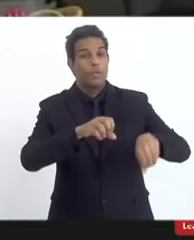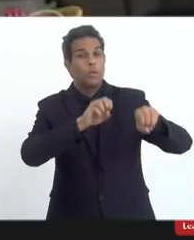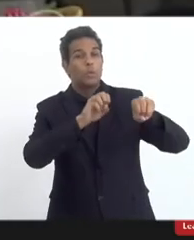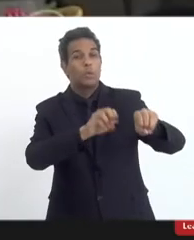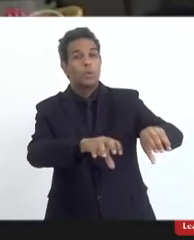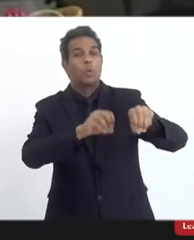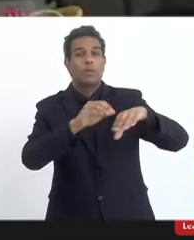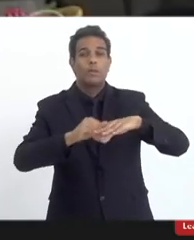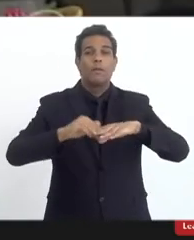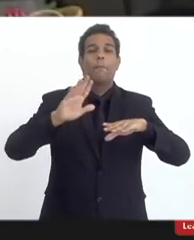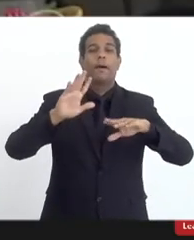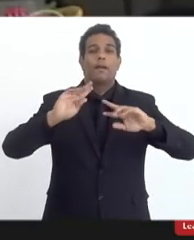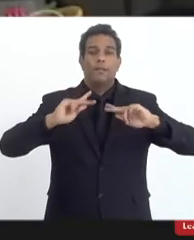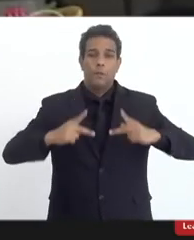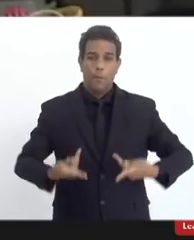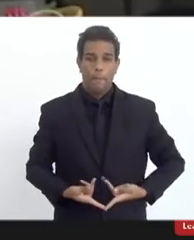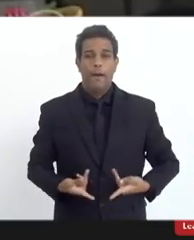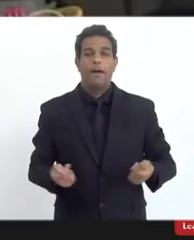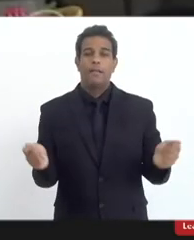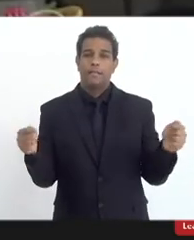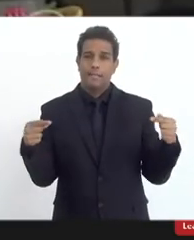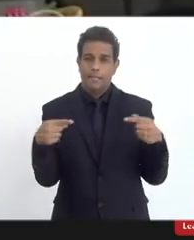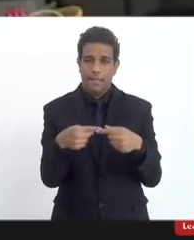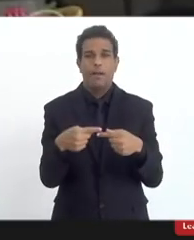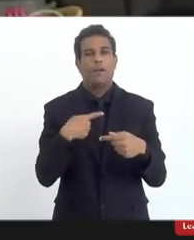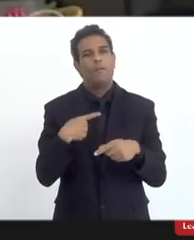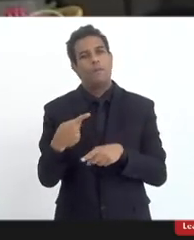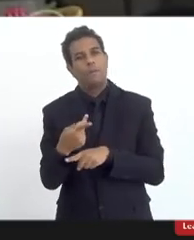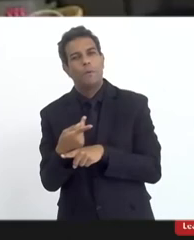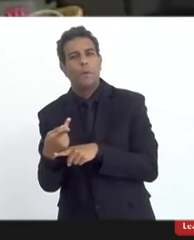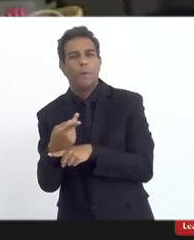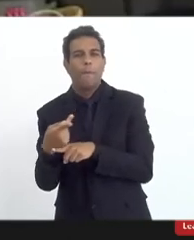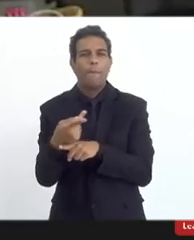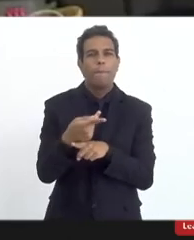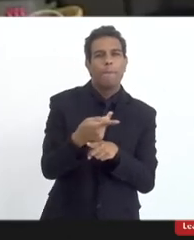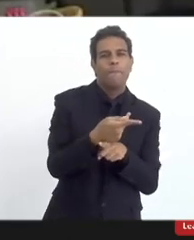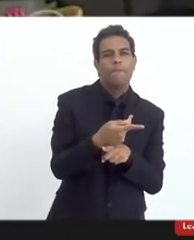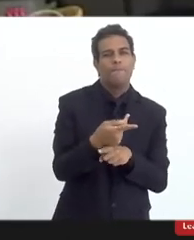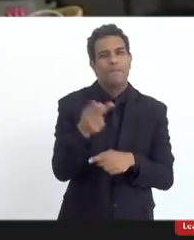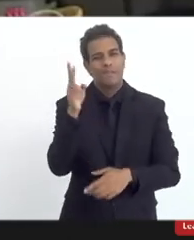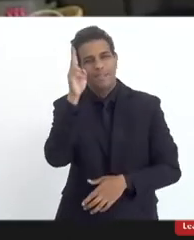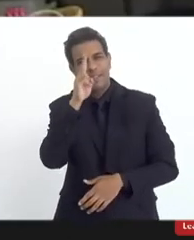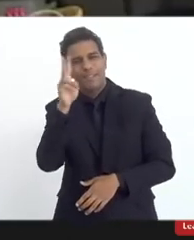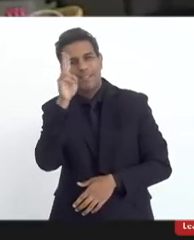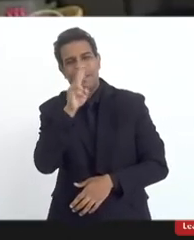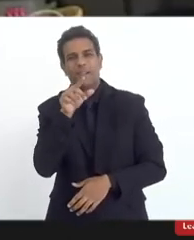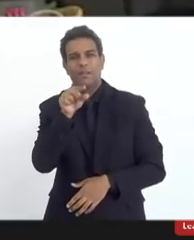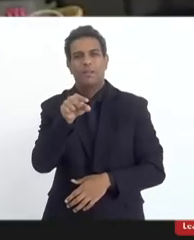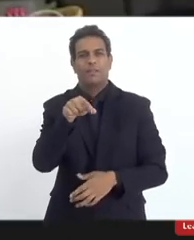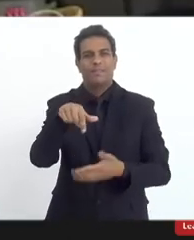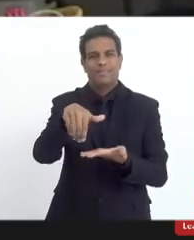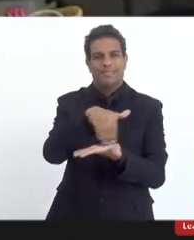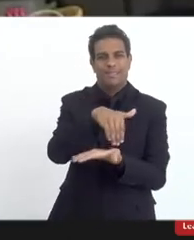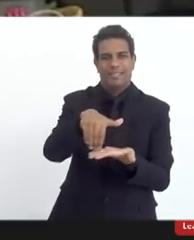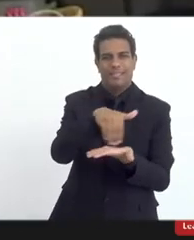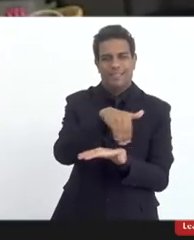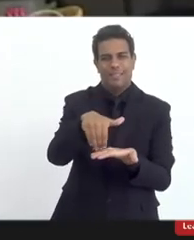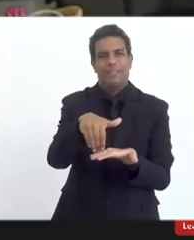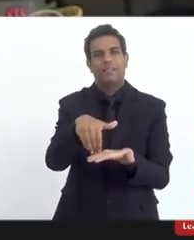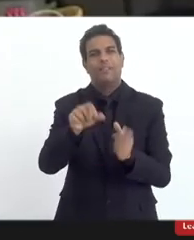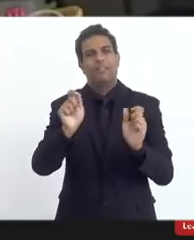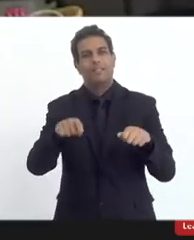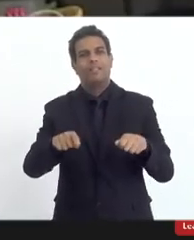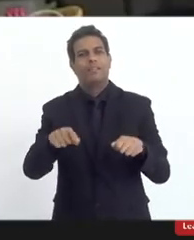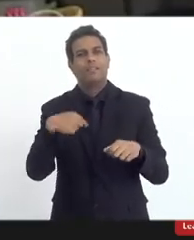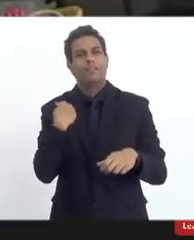ele nasceu inclusive eu fui procurar até o deputado Atila que era o secretário na época Atila Adichandre